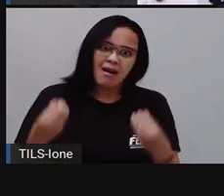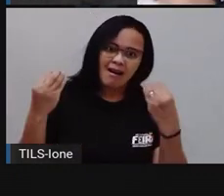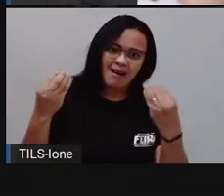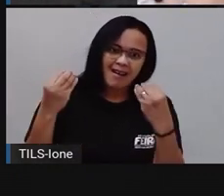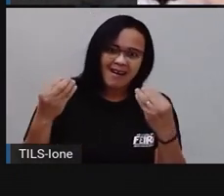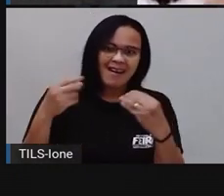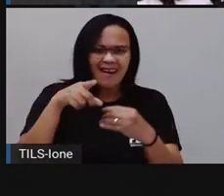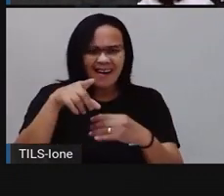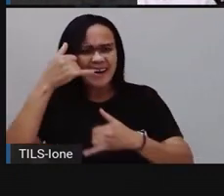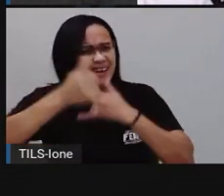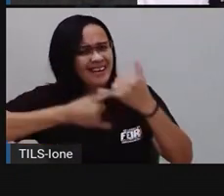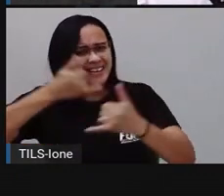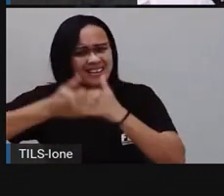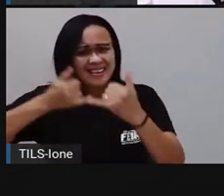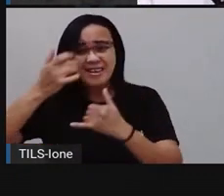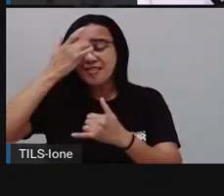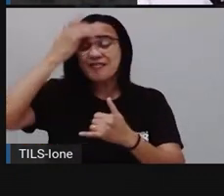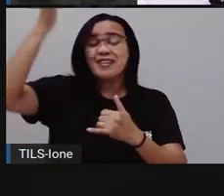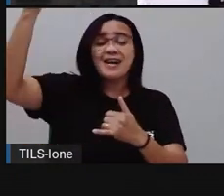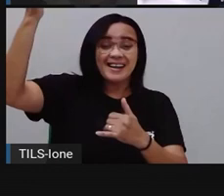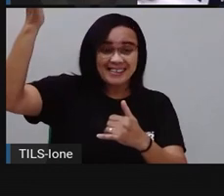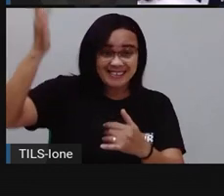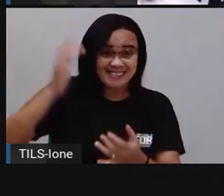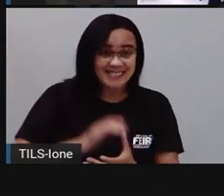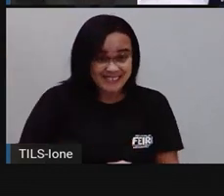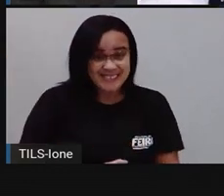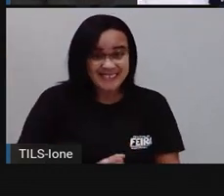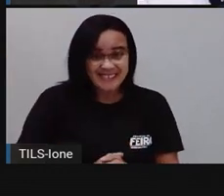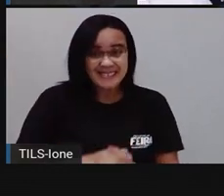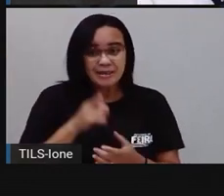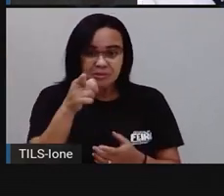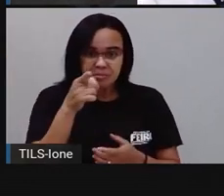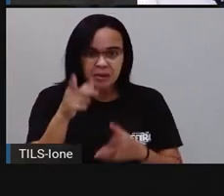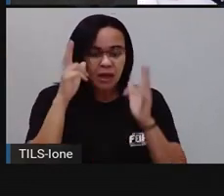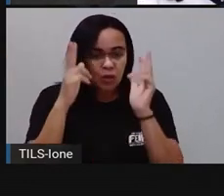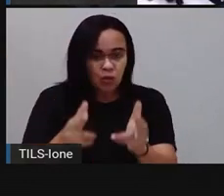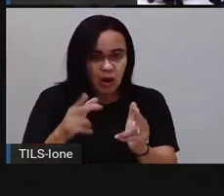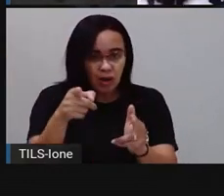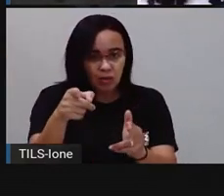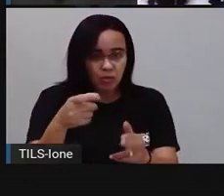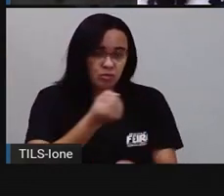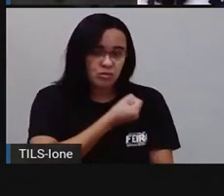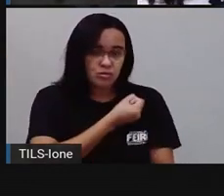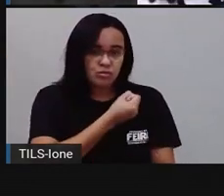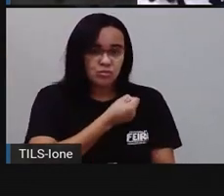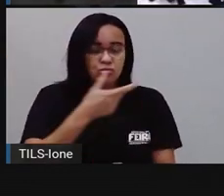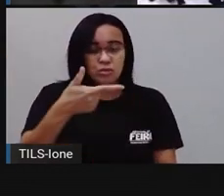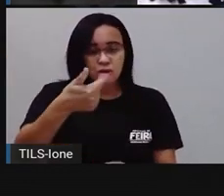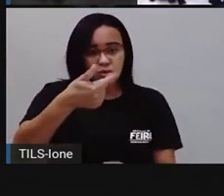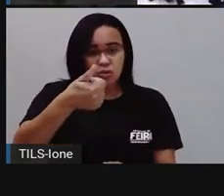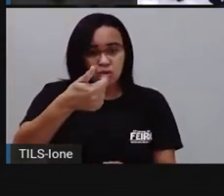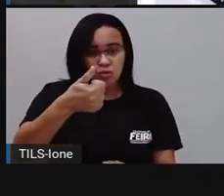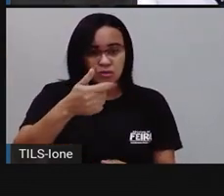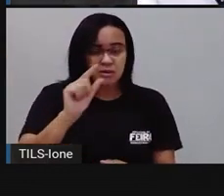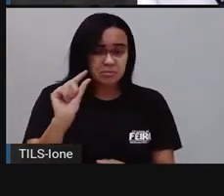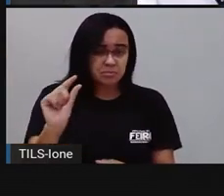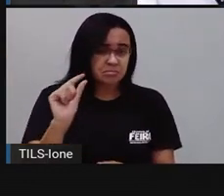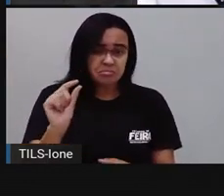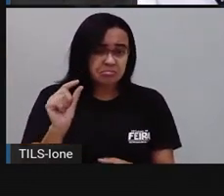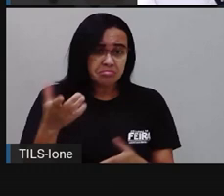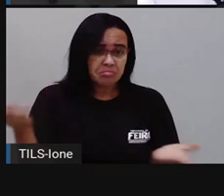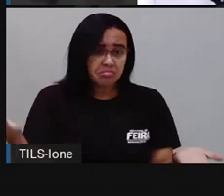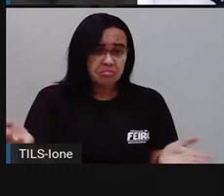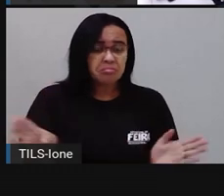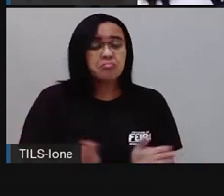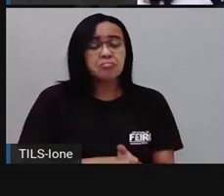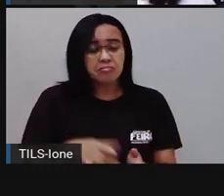é muito bom, é mais fácil. Nesse caso aqui, que o número 12, ó, é pequenininho. Pra chegar